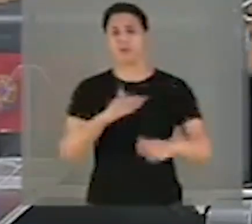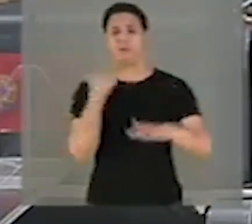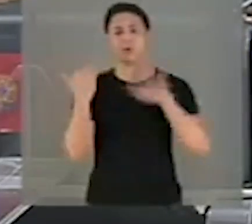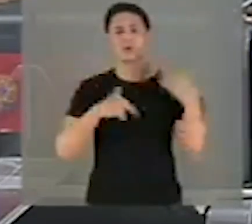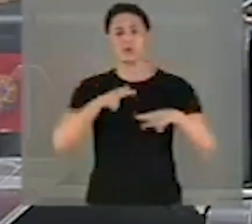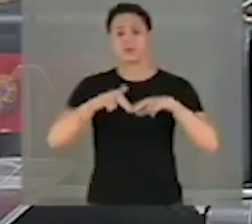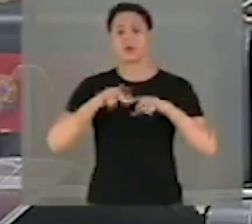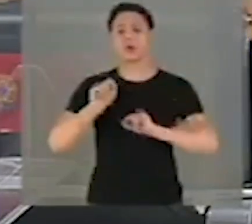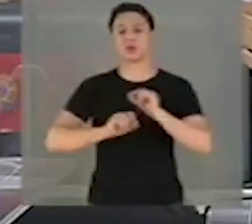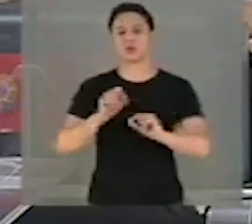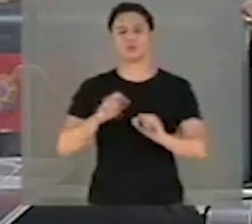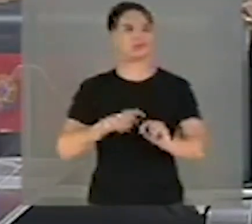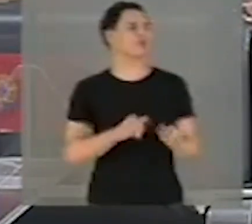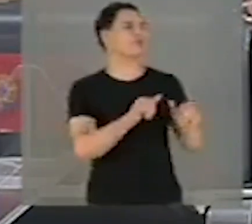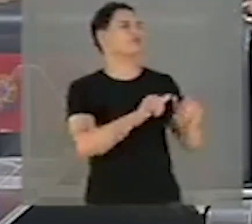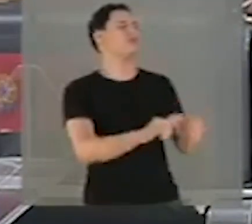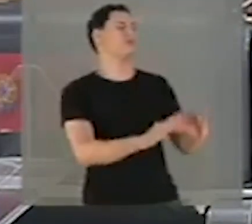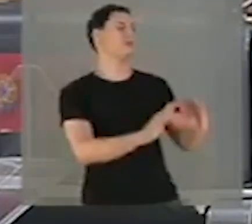do... Fique em casa.